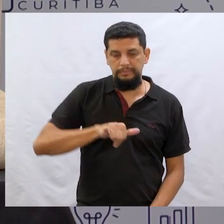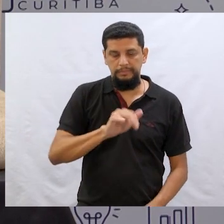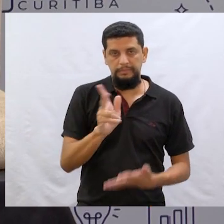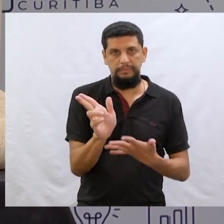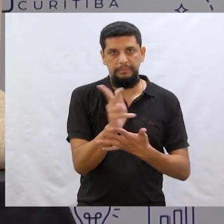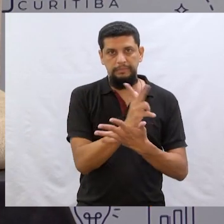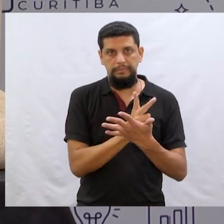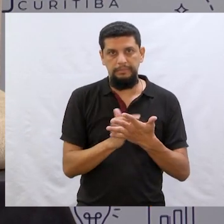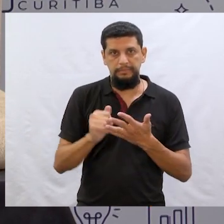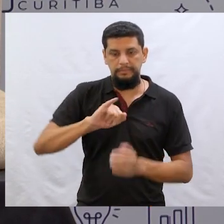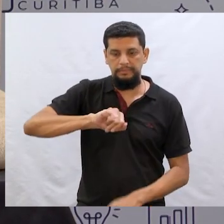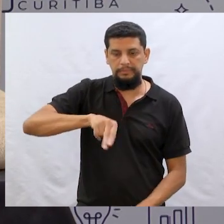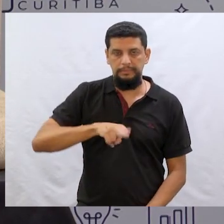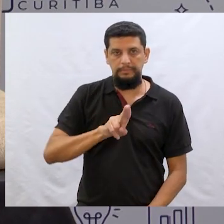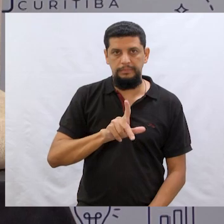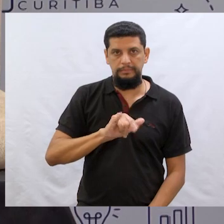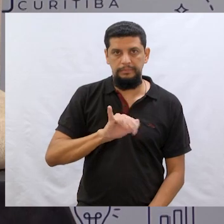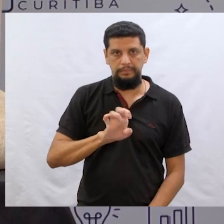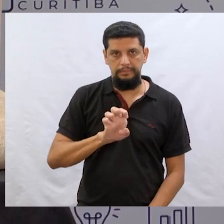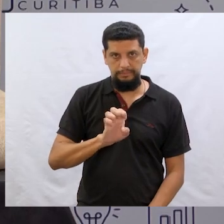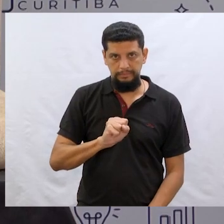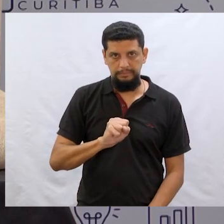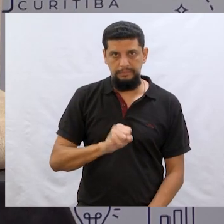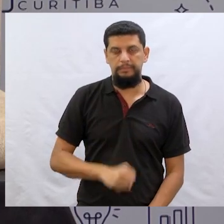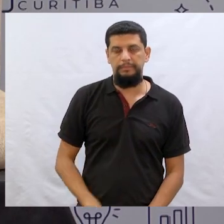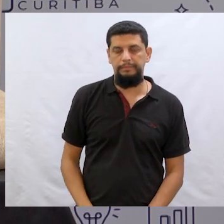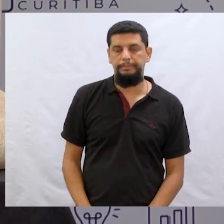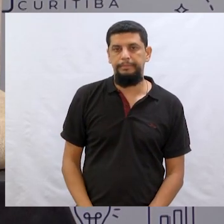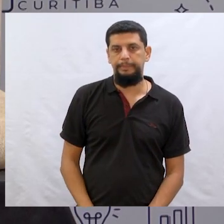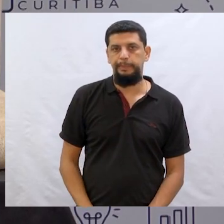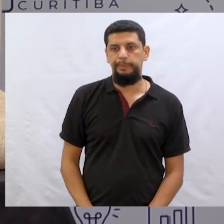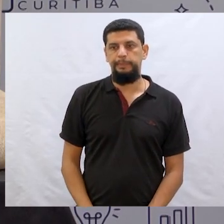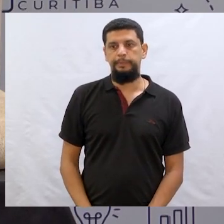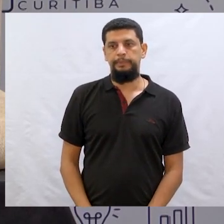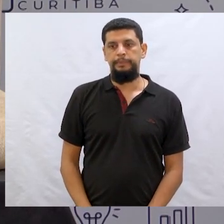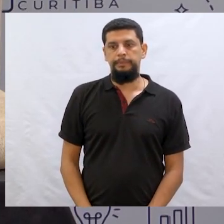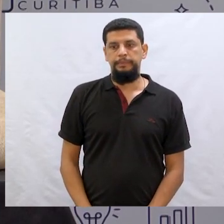as ilustrações de Julie Downing e Companhia das Letrinhas.